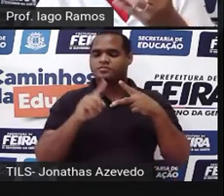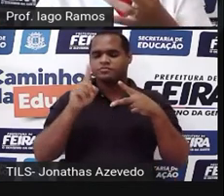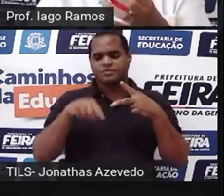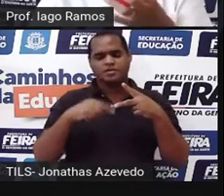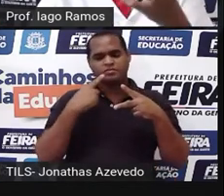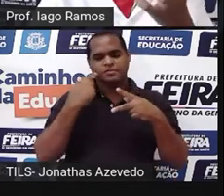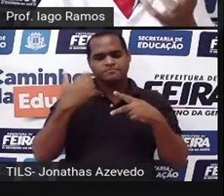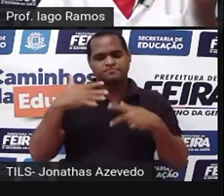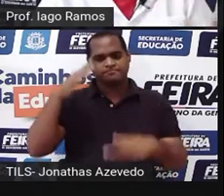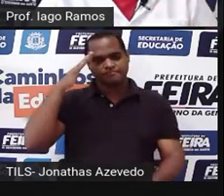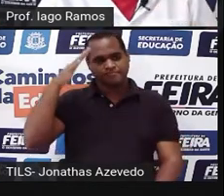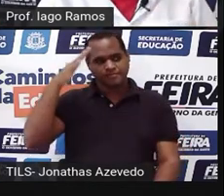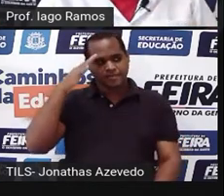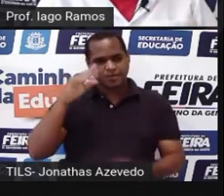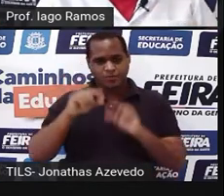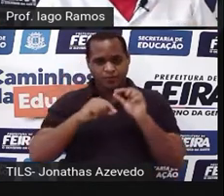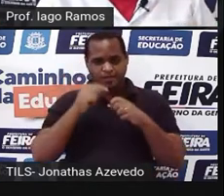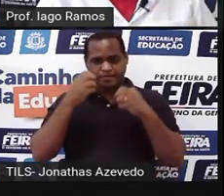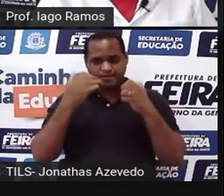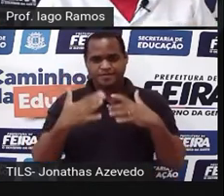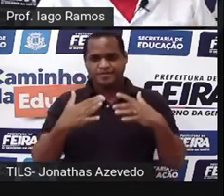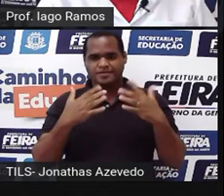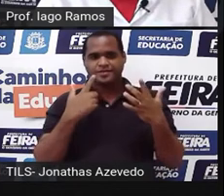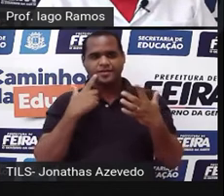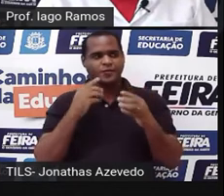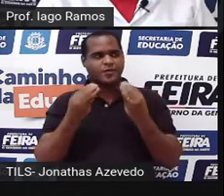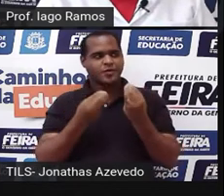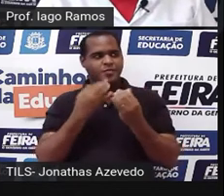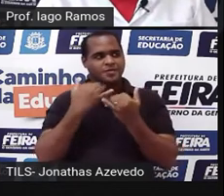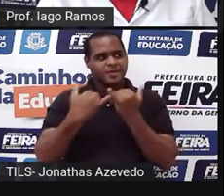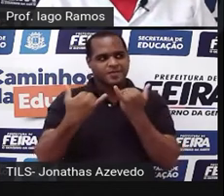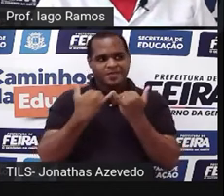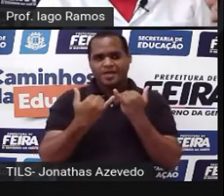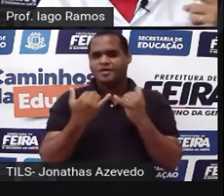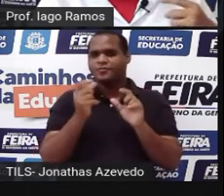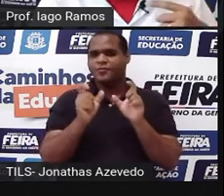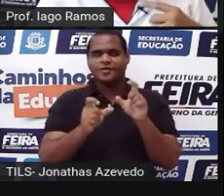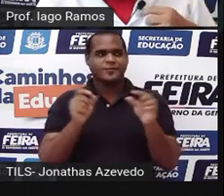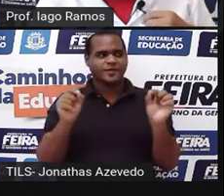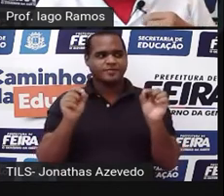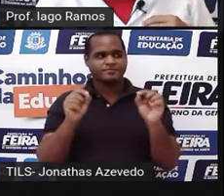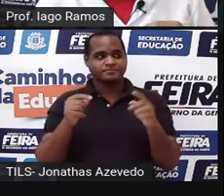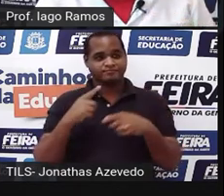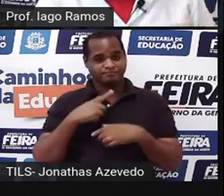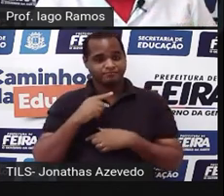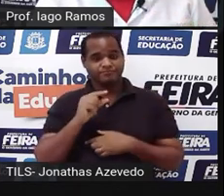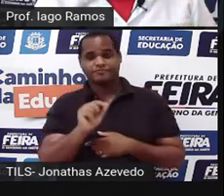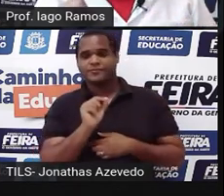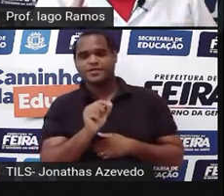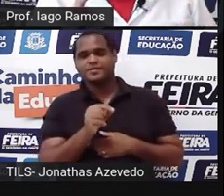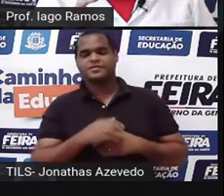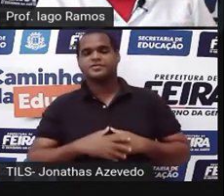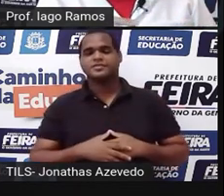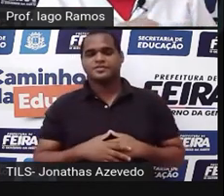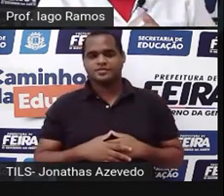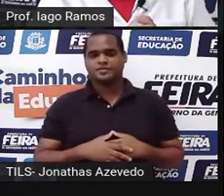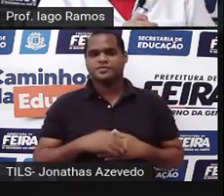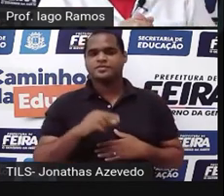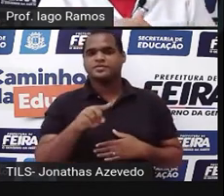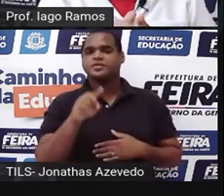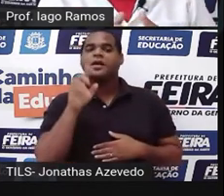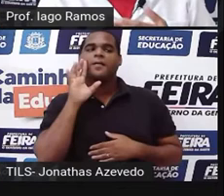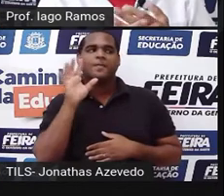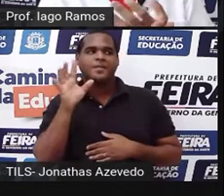ter uma ideia do que seja semelhança. Concorda comigo? E aí? Pensa aí.